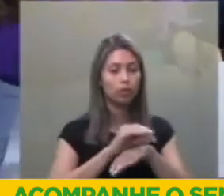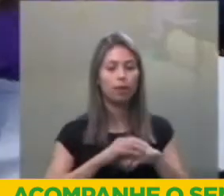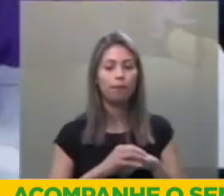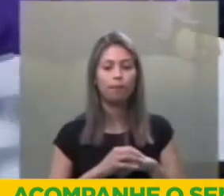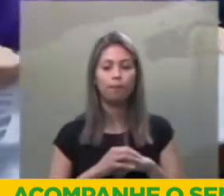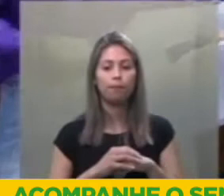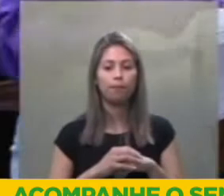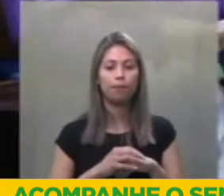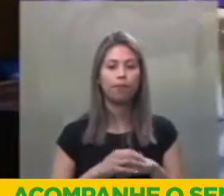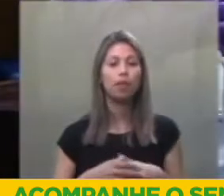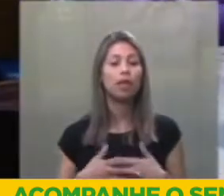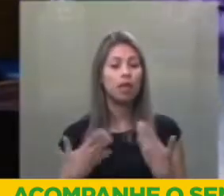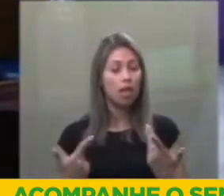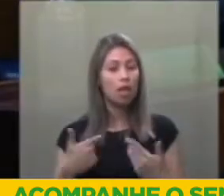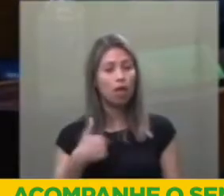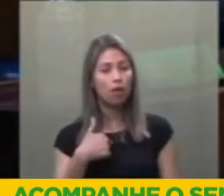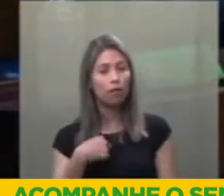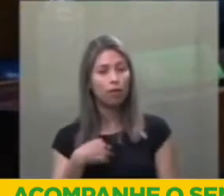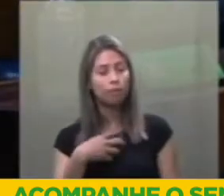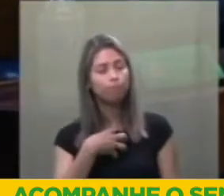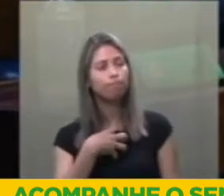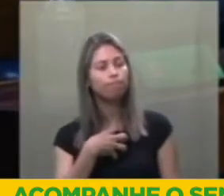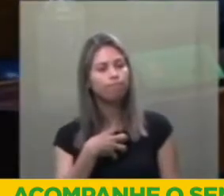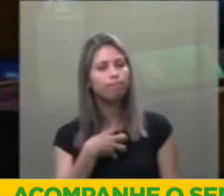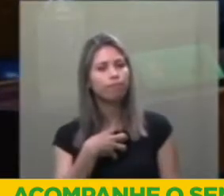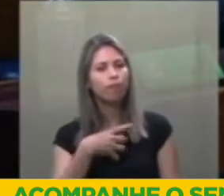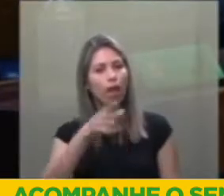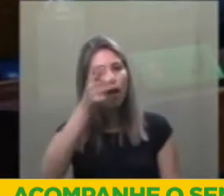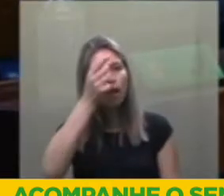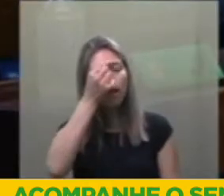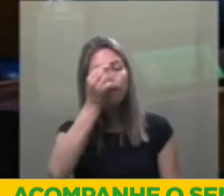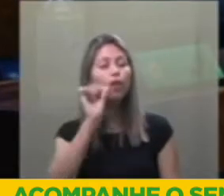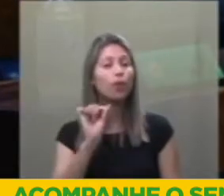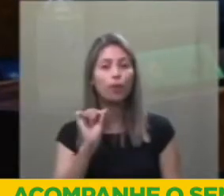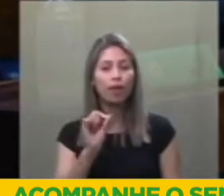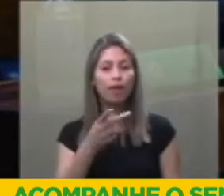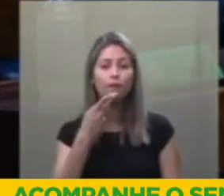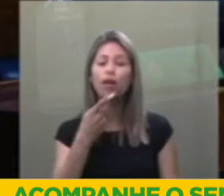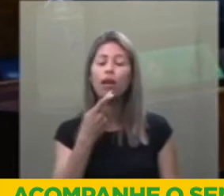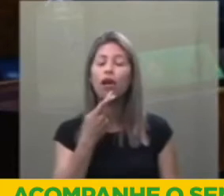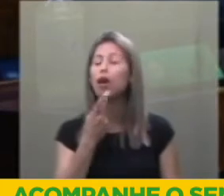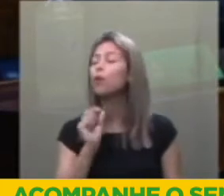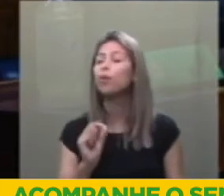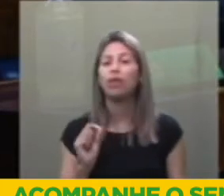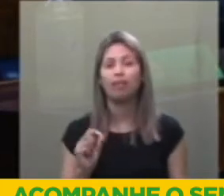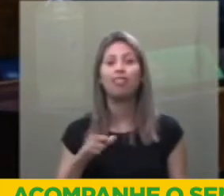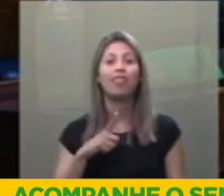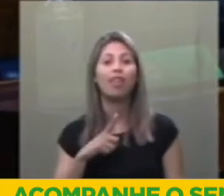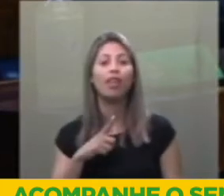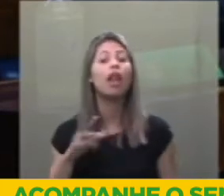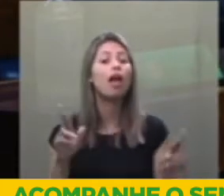de forma confortável, autorizado a dizer aquilo que penso em relação